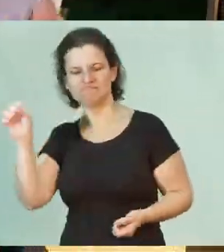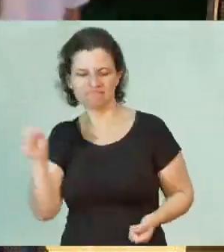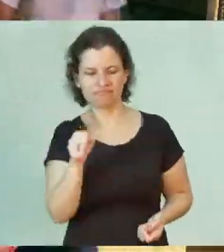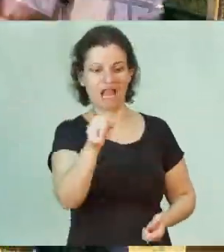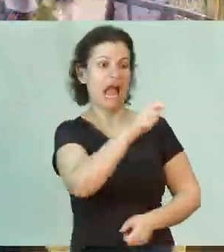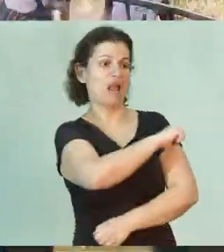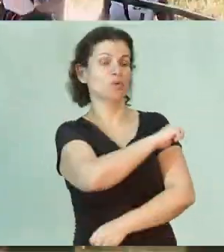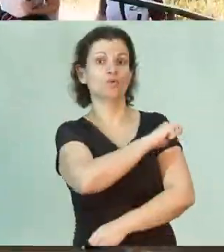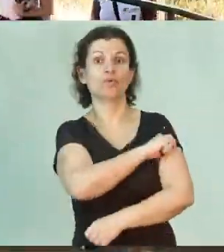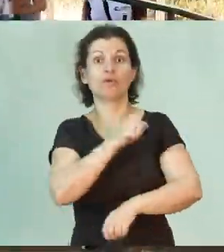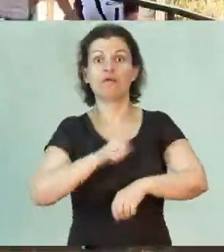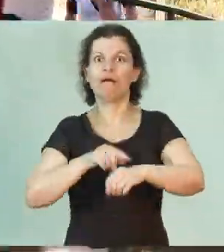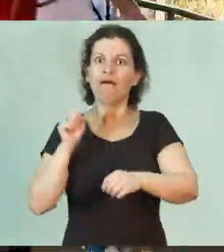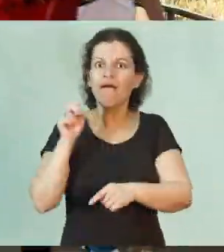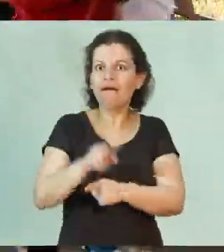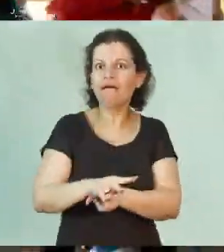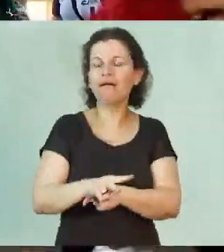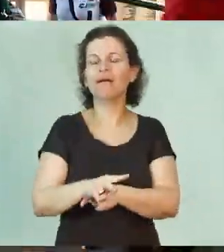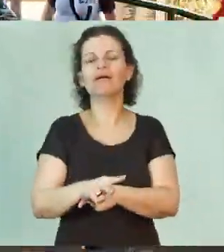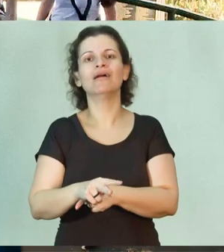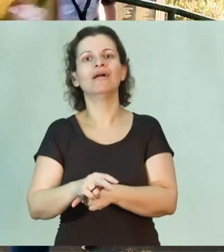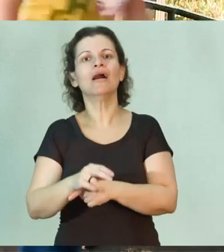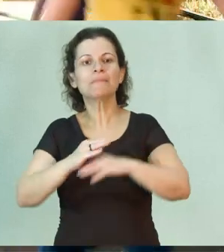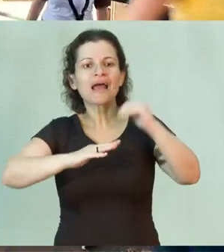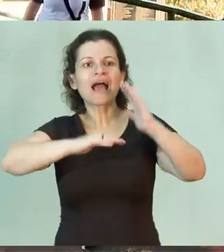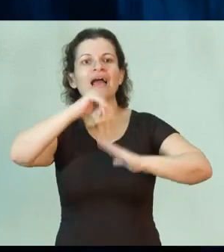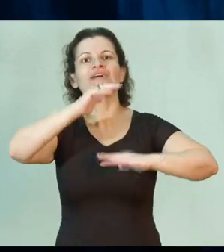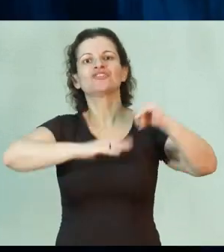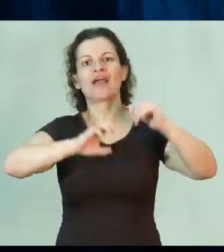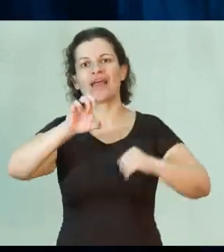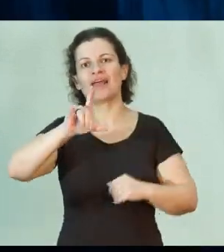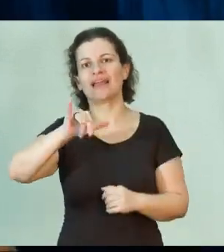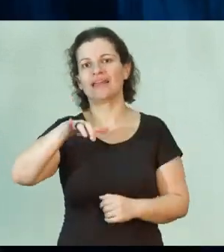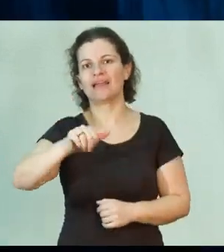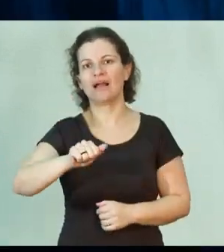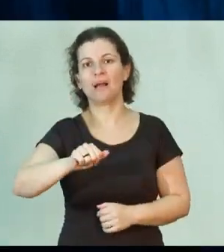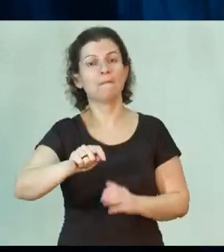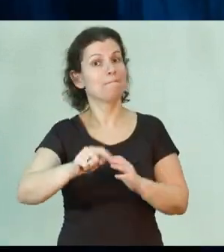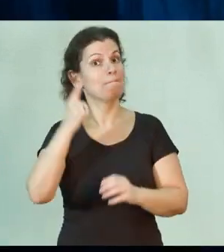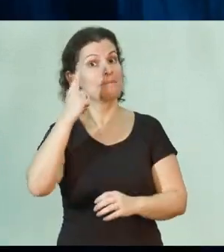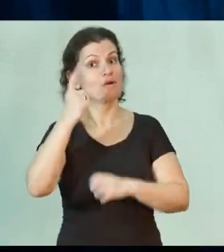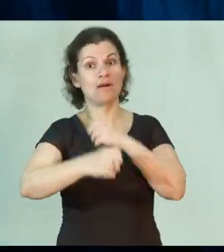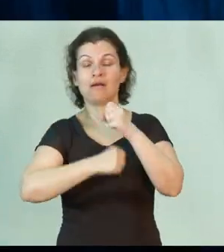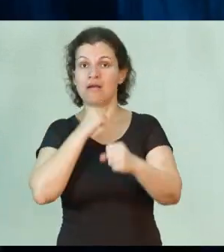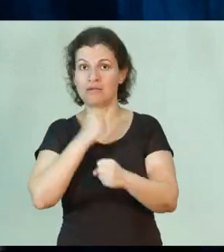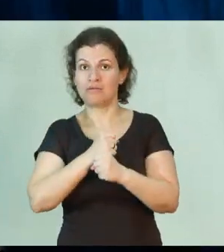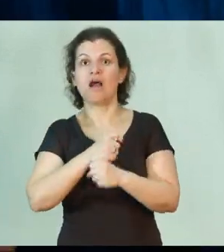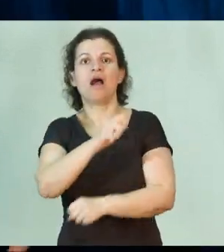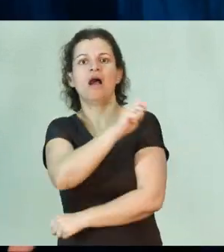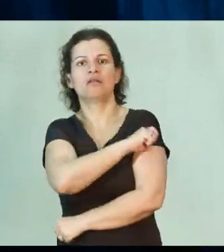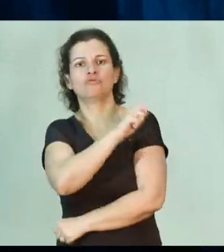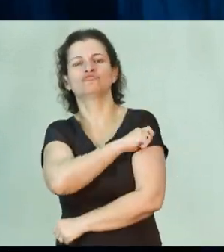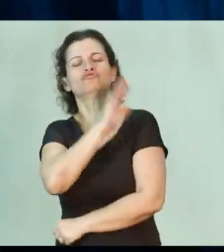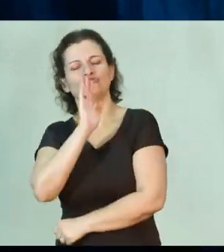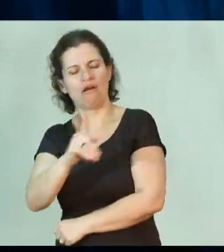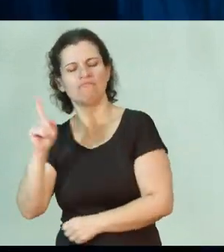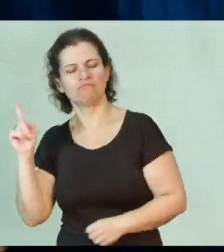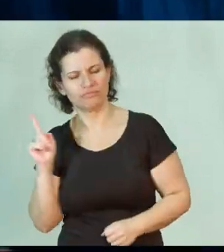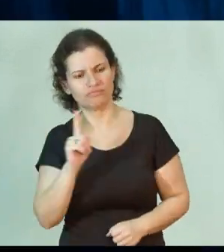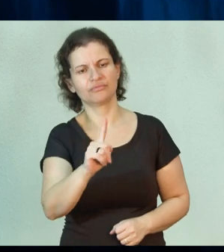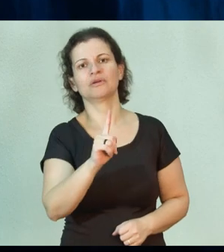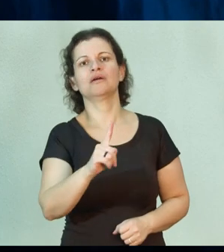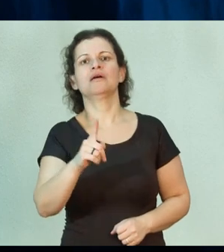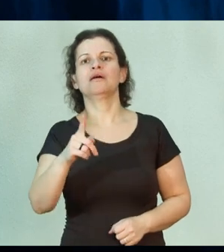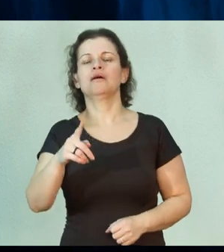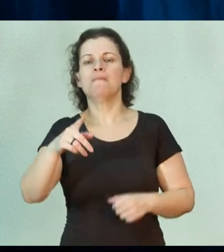aluno desde que ele chega na prática clínica. Desde o primeiro ano, o aluno é inserido, atua em